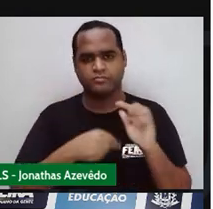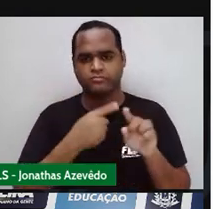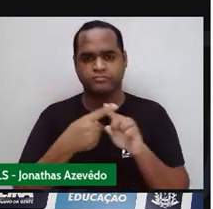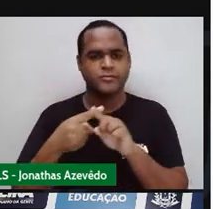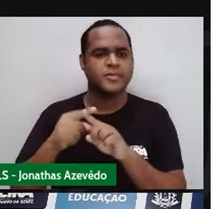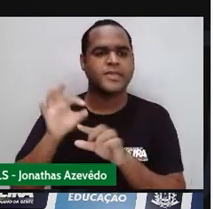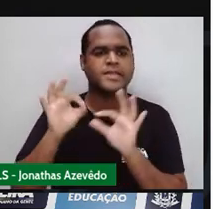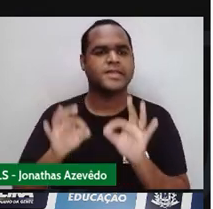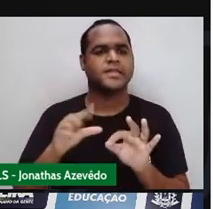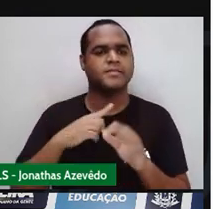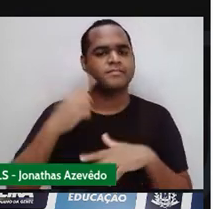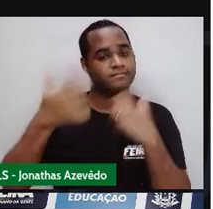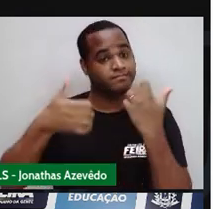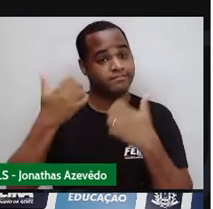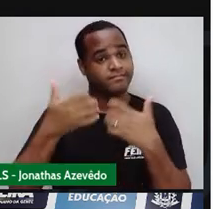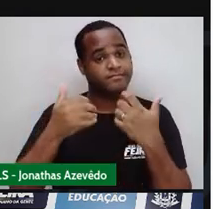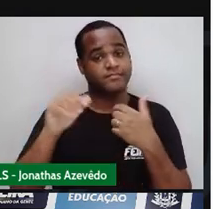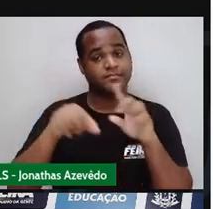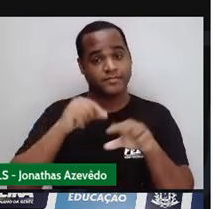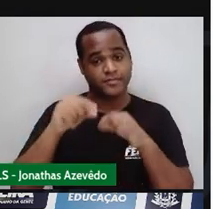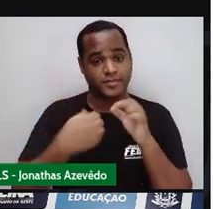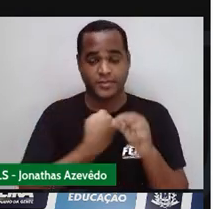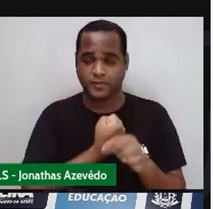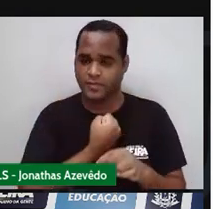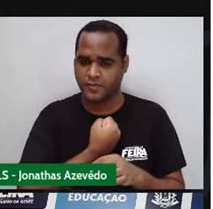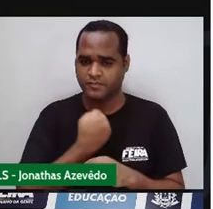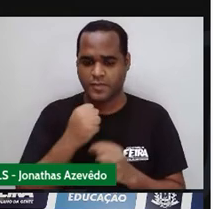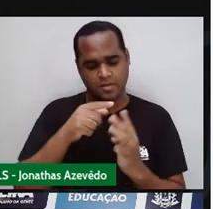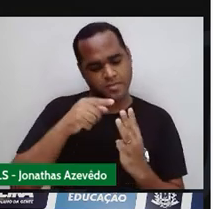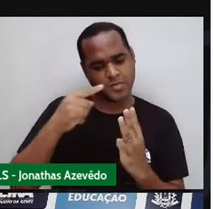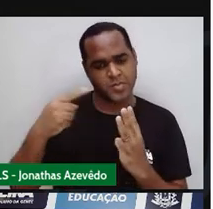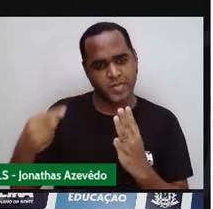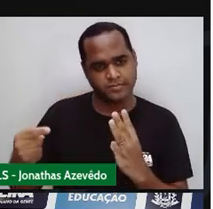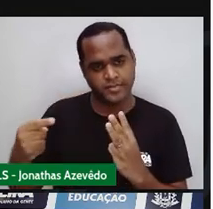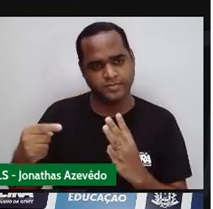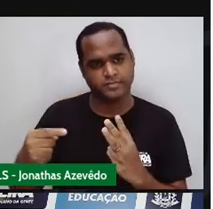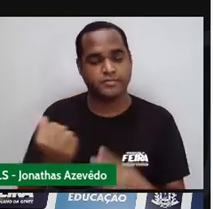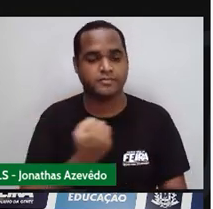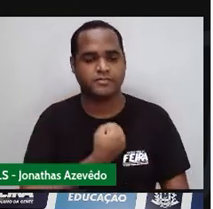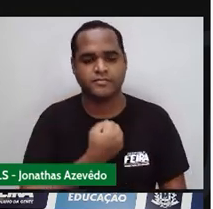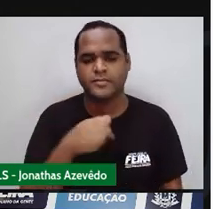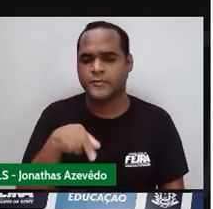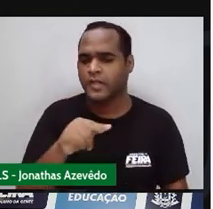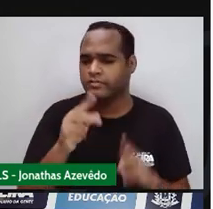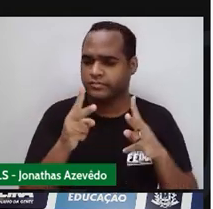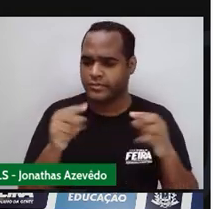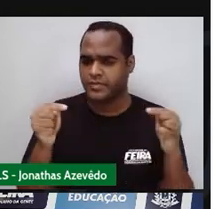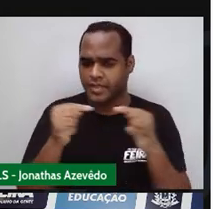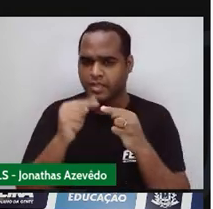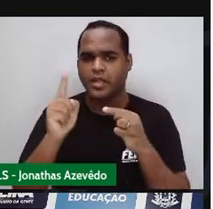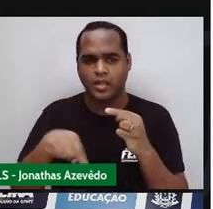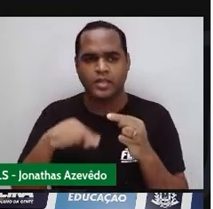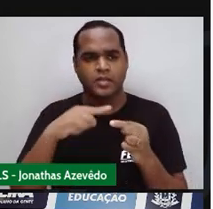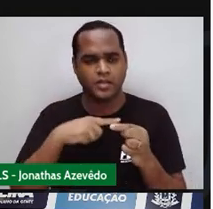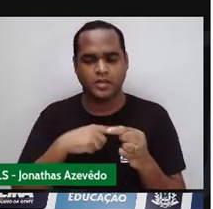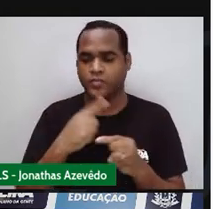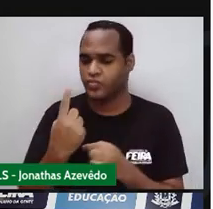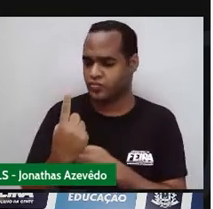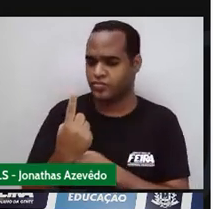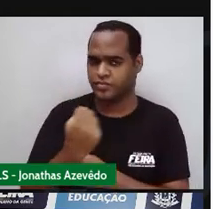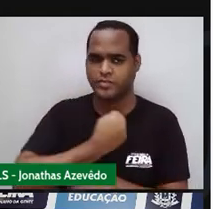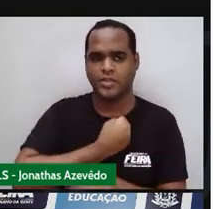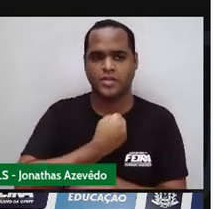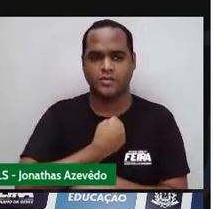ó Ao escolhermos Três números consecutivos Sempre tem um no meio Né Tá